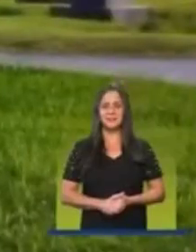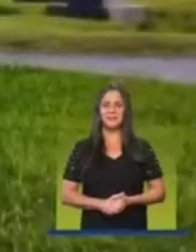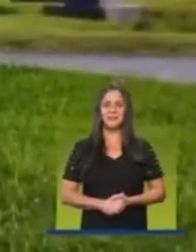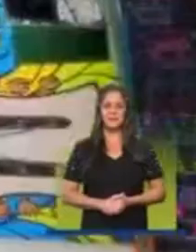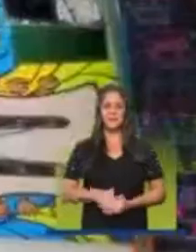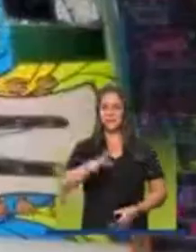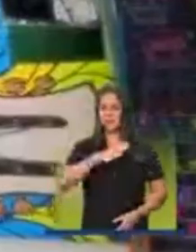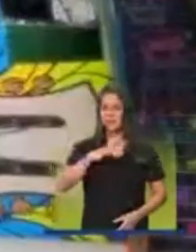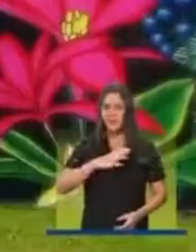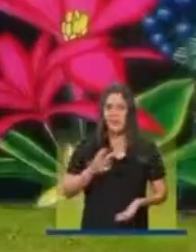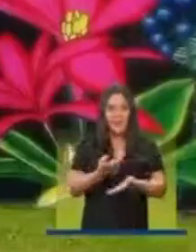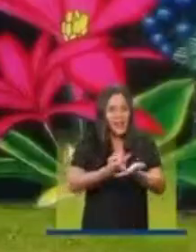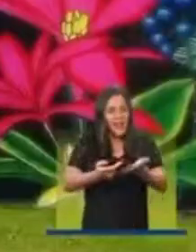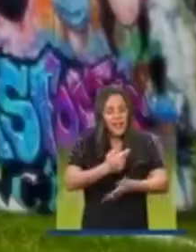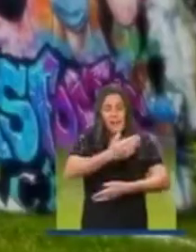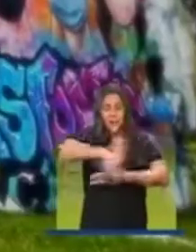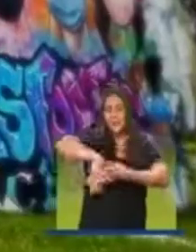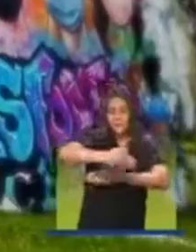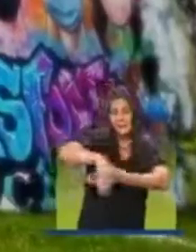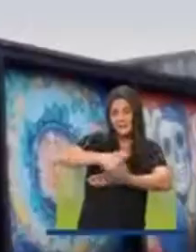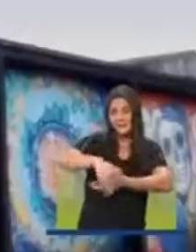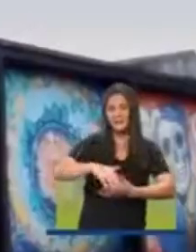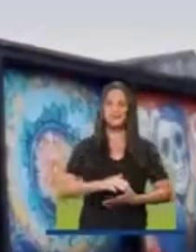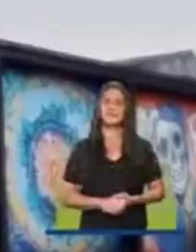A cidade da arte urbana.